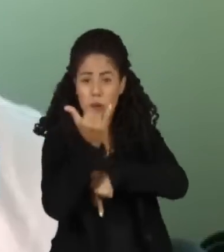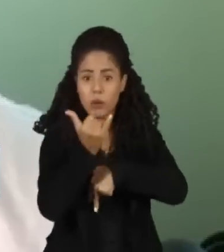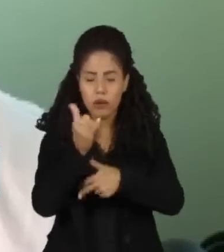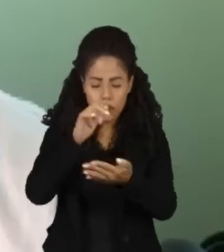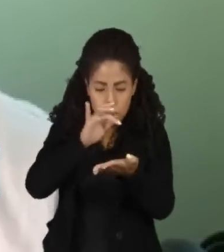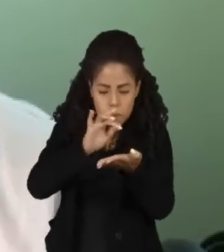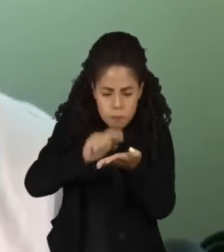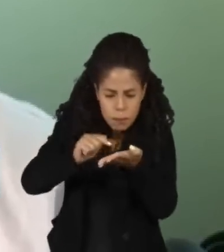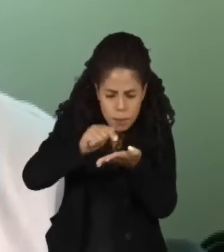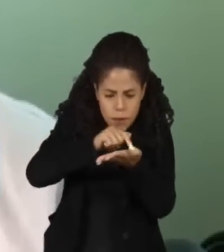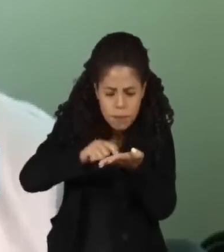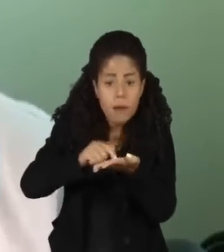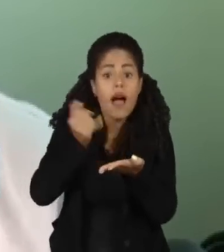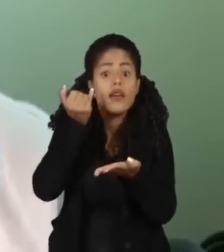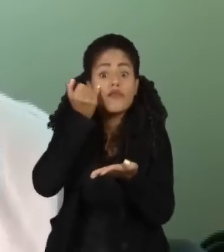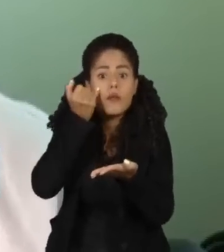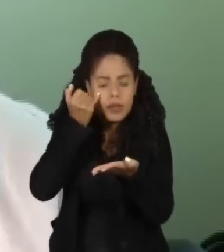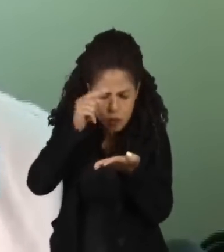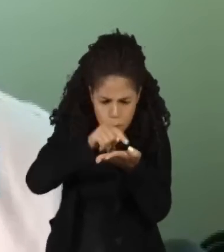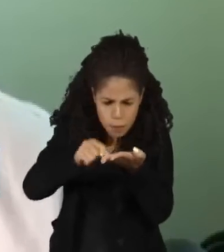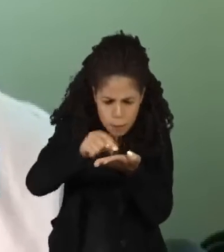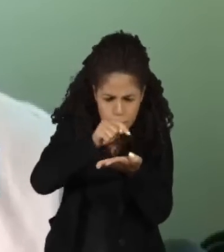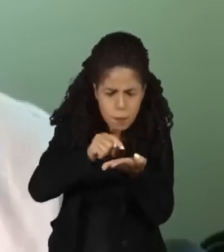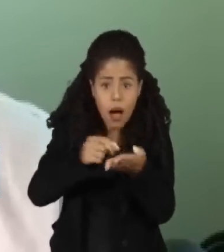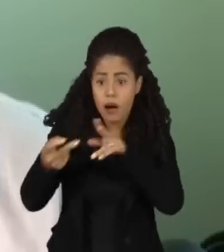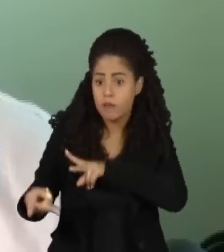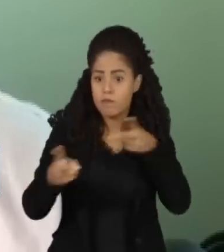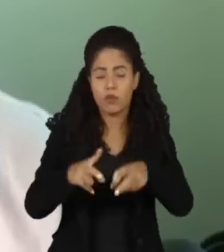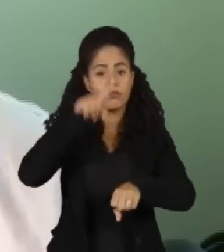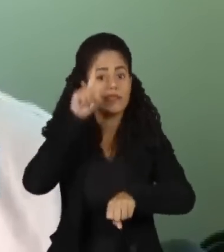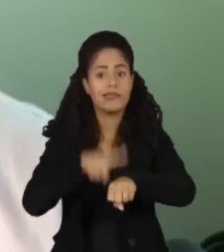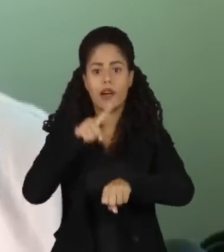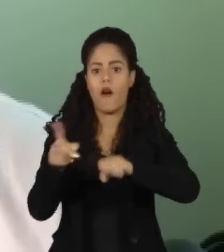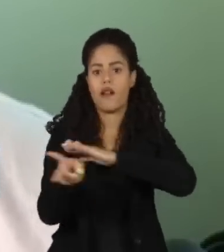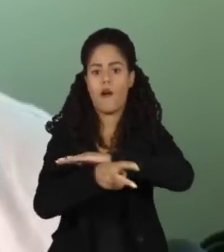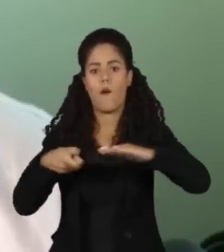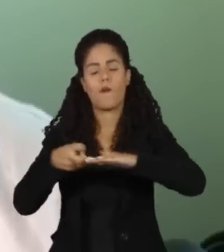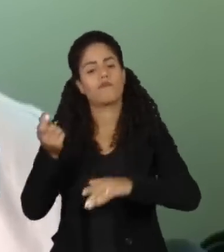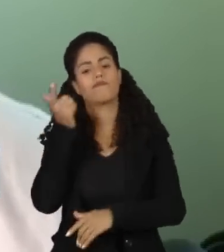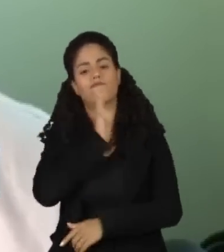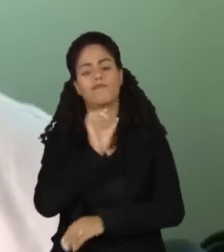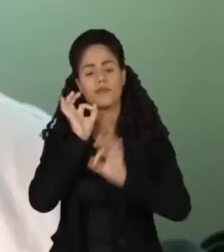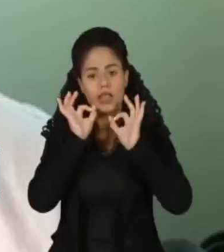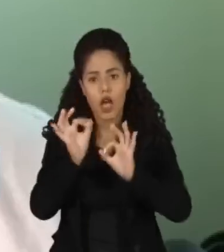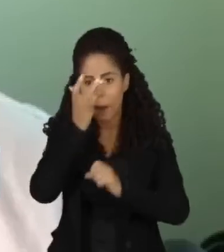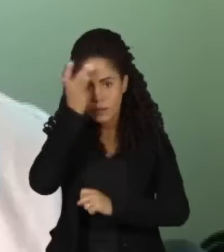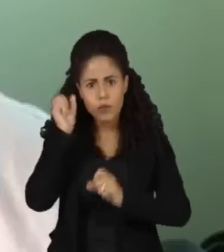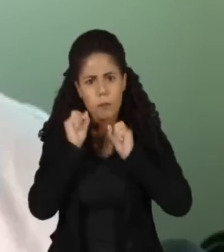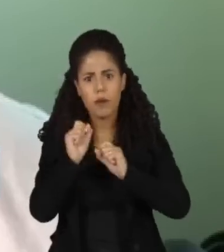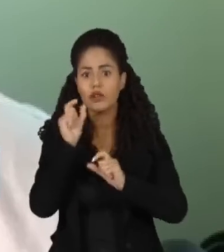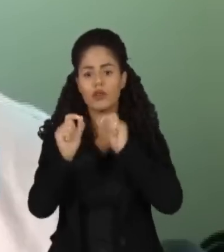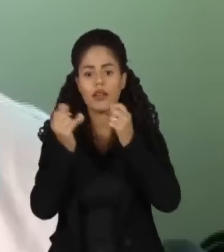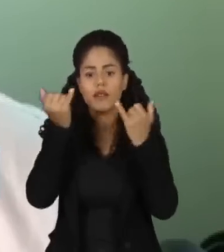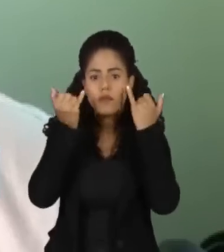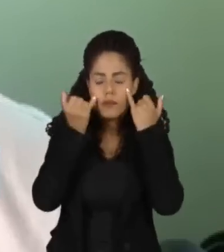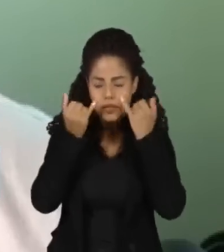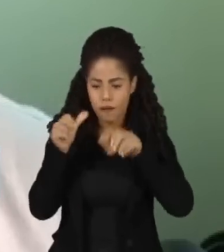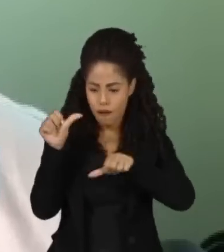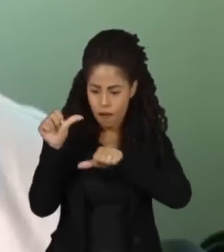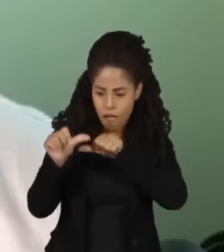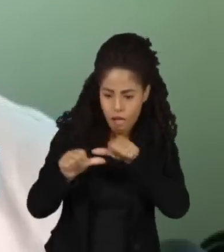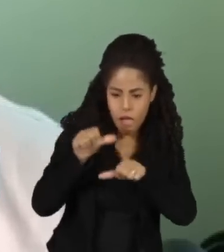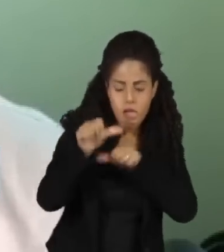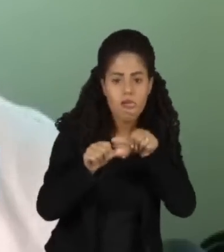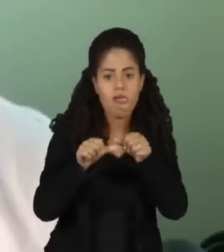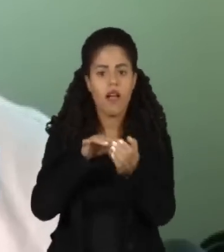desses dados, quando ele imagina estar transferindo os valores para alguém, ele pode trocar as informações disponíveis em tela e